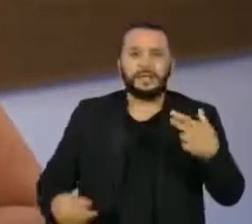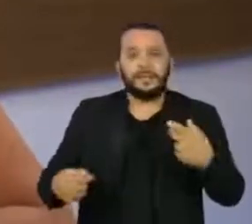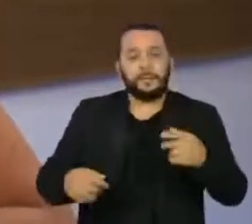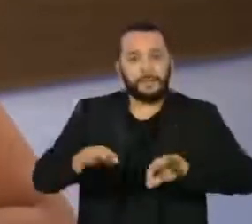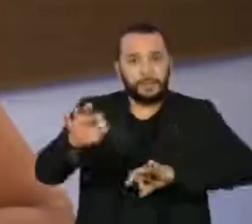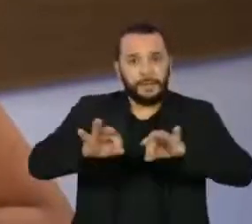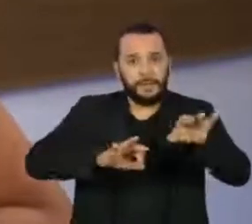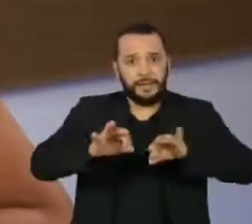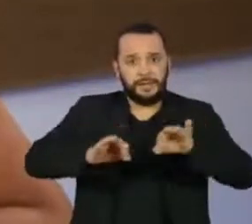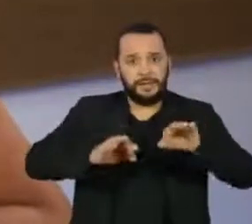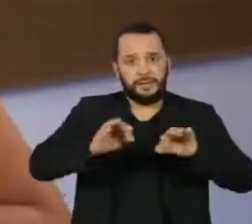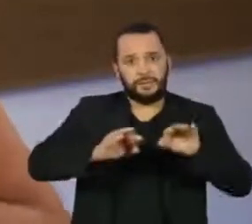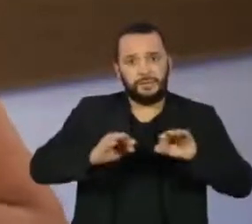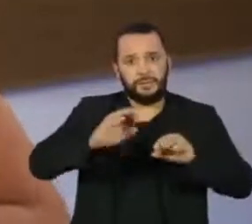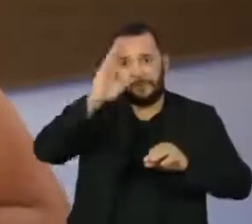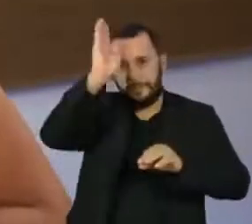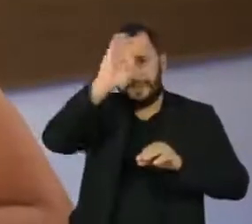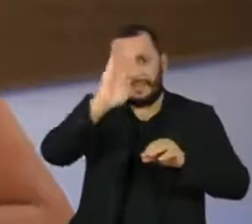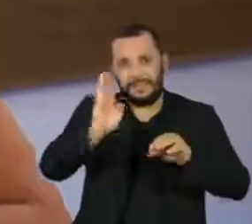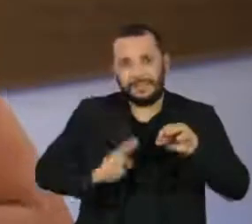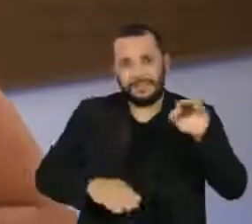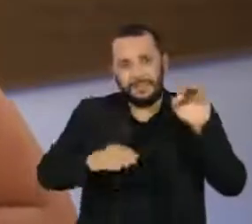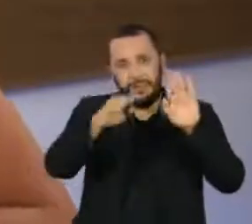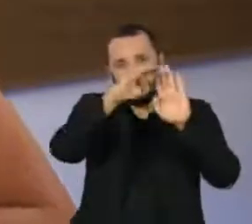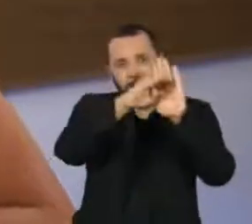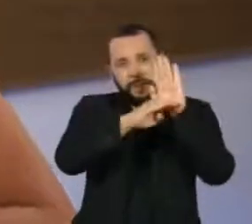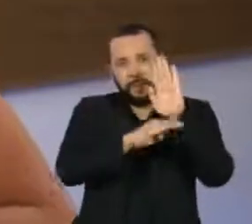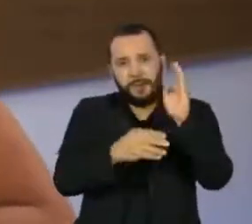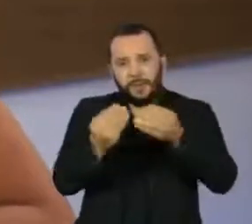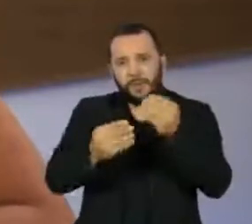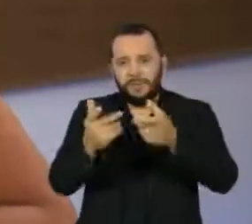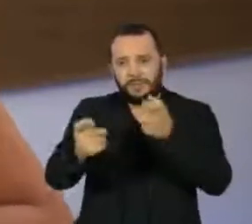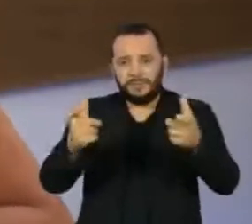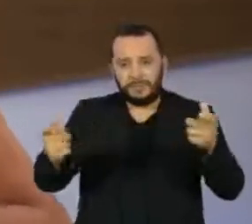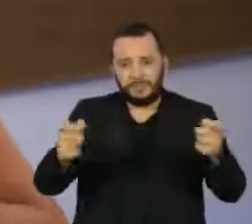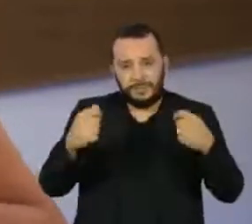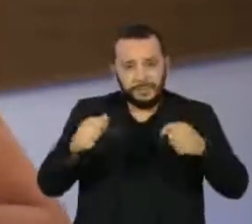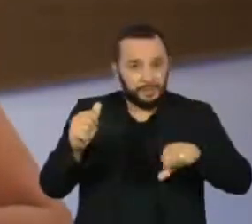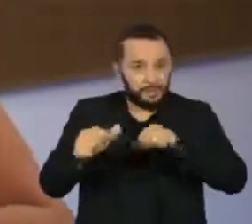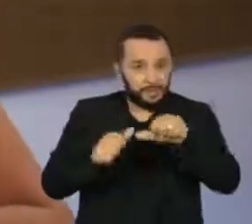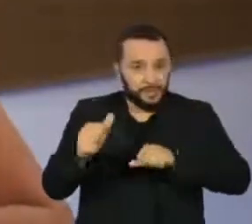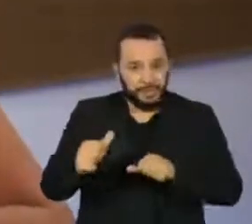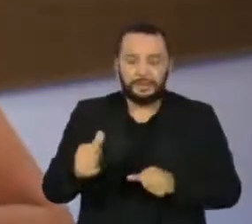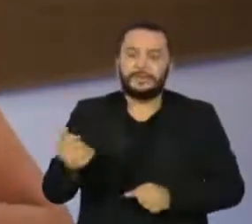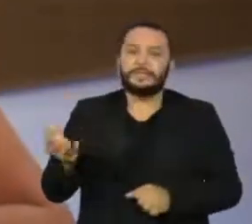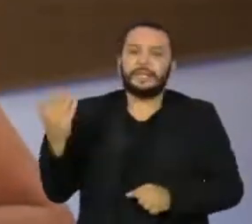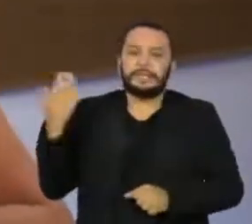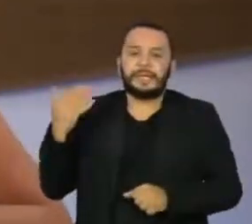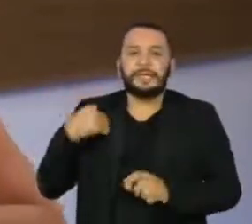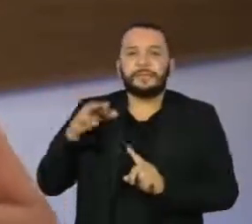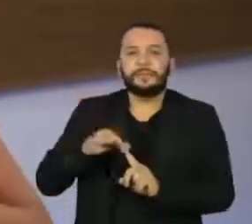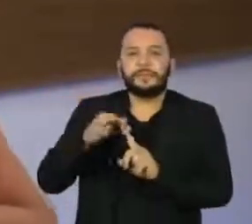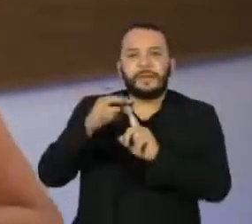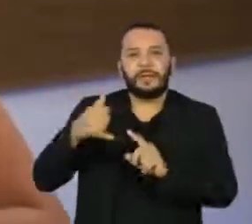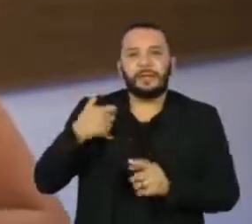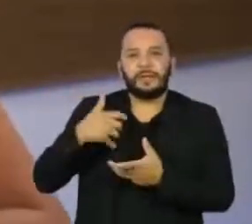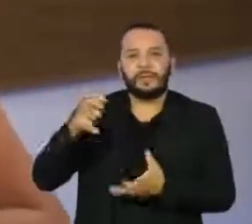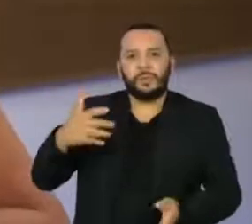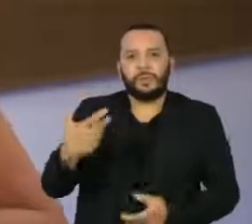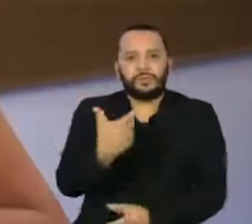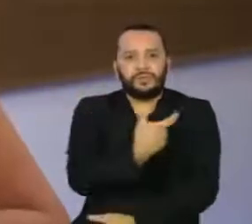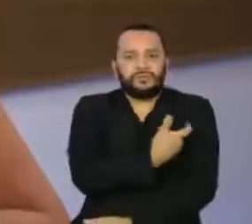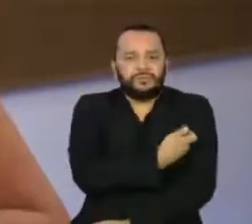nacional de imunização, porque no início foram priorizados os idosos porque eles morriam mais, agora os